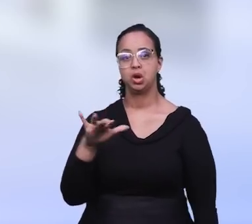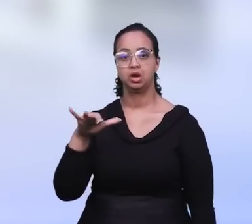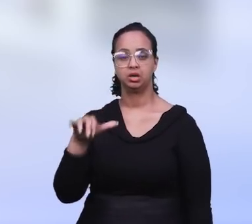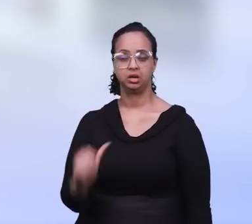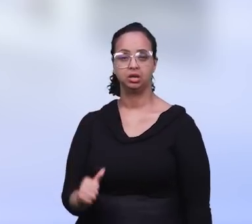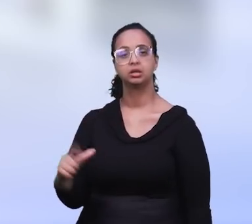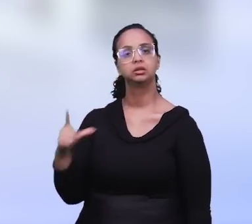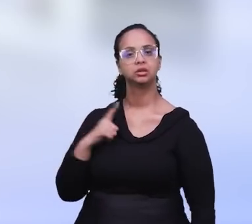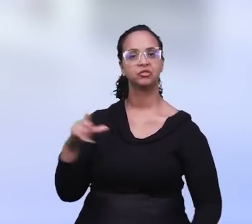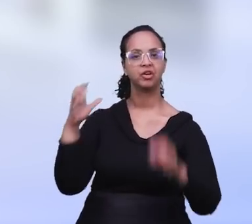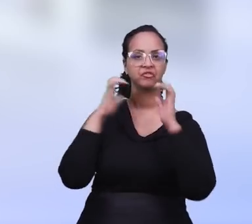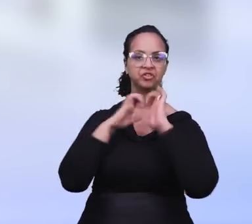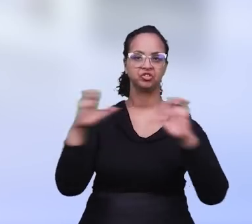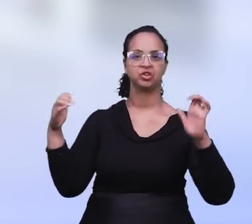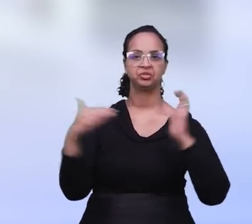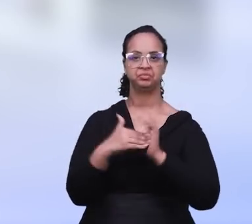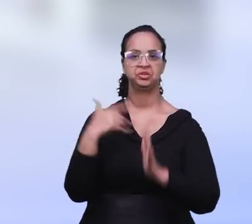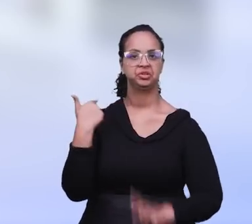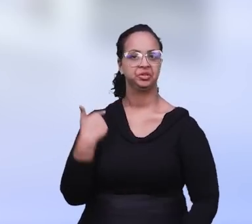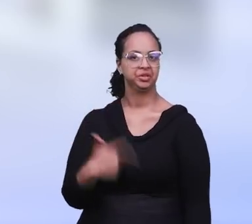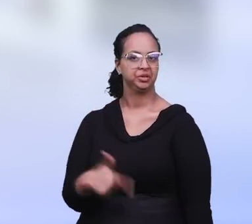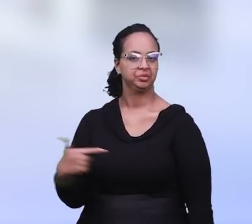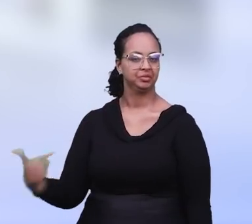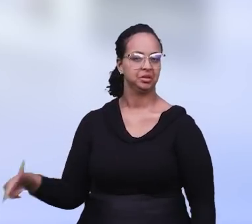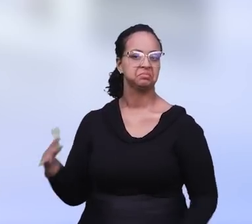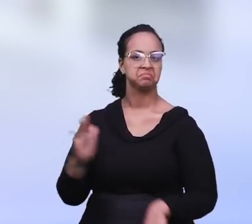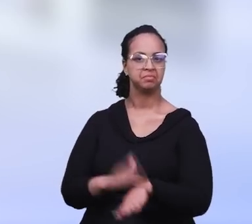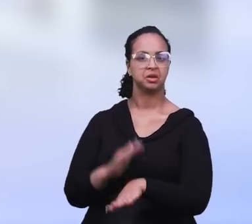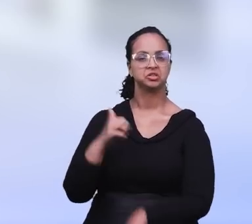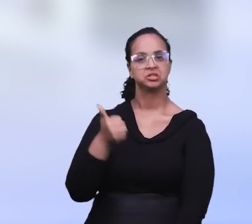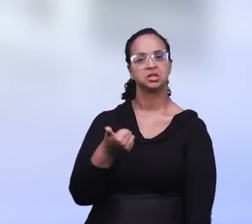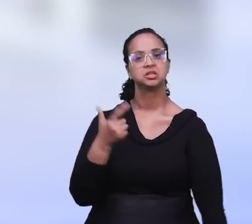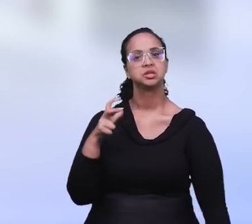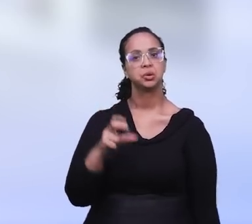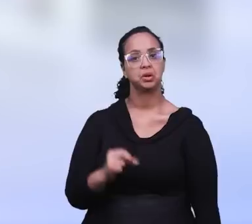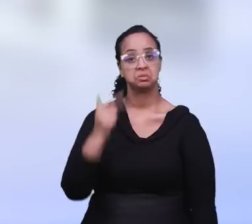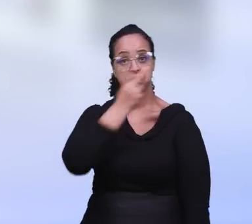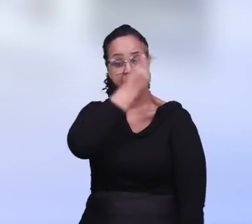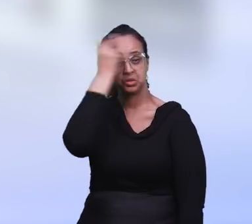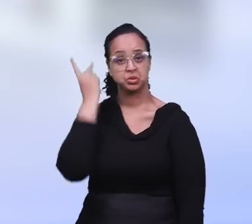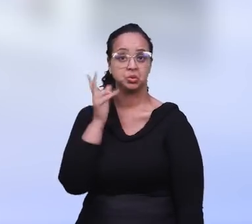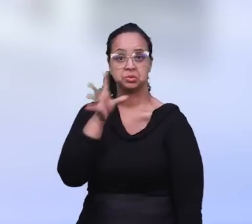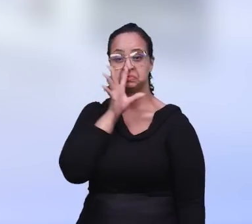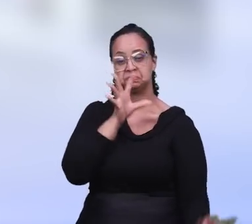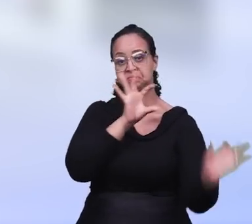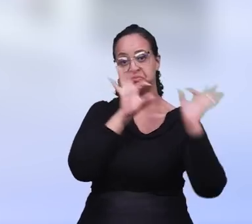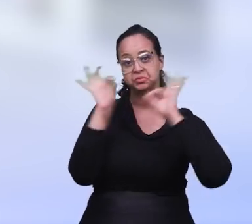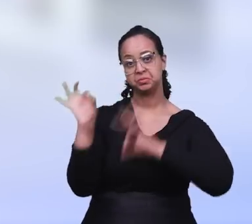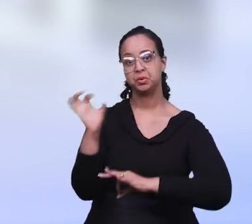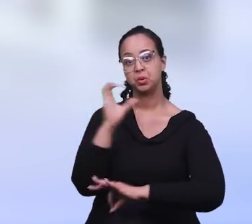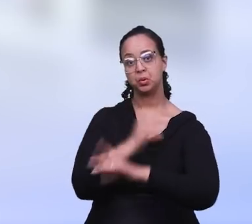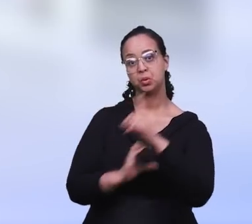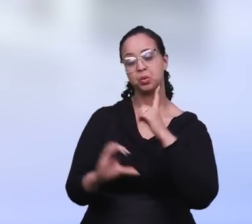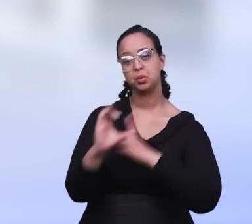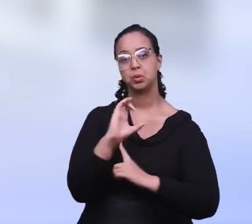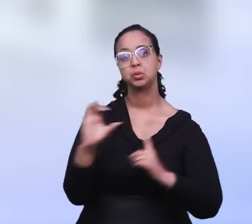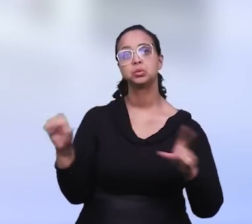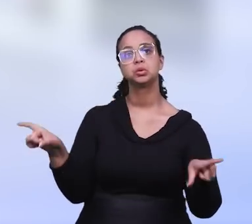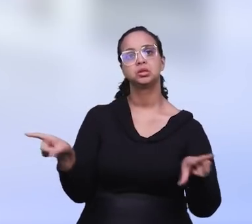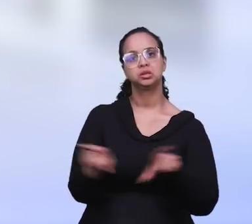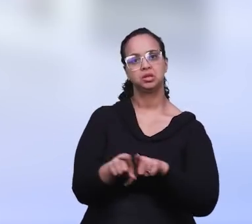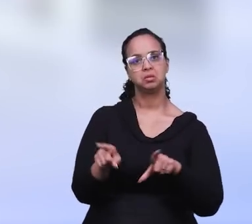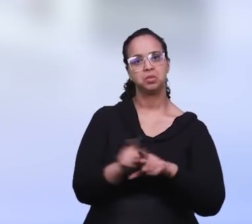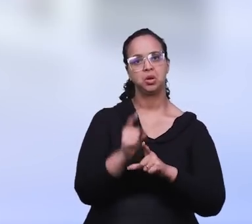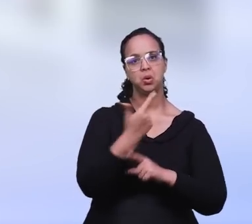beneficiada com uma ação do Evangelho Sem Fronteiras. Mais de 150 pessoas assistiram ao culto, inclusive